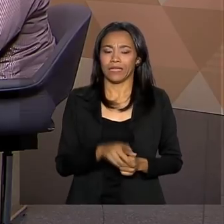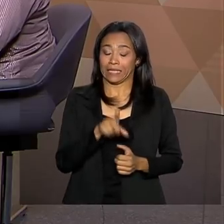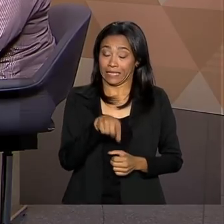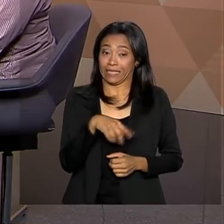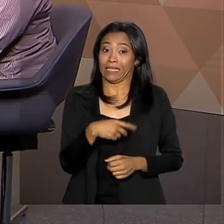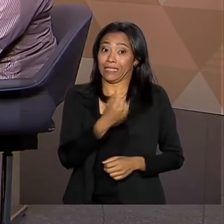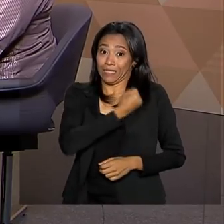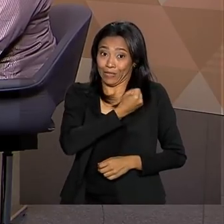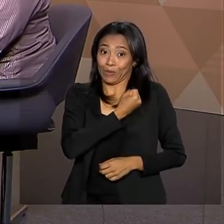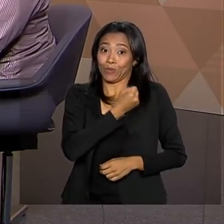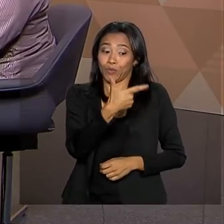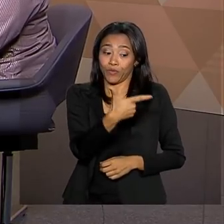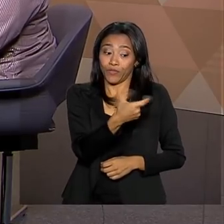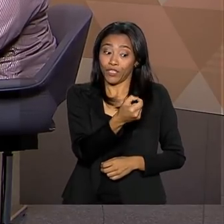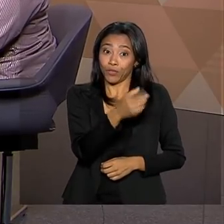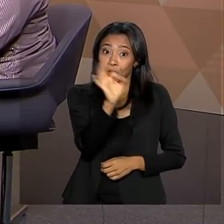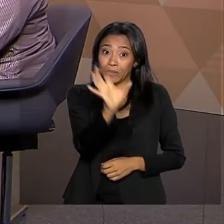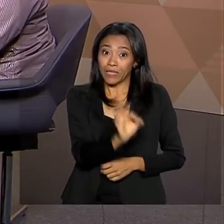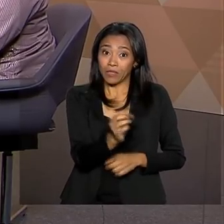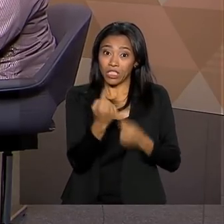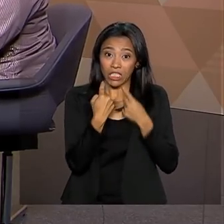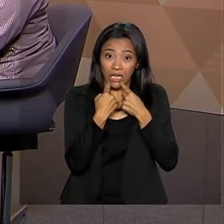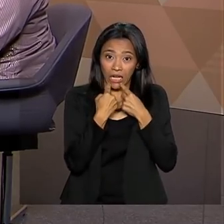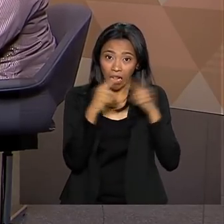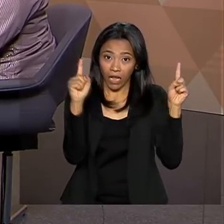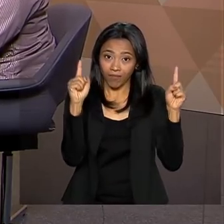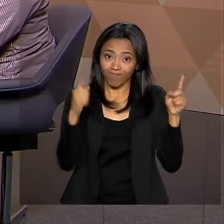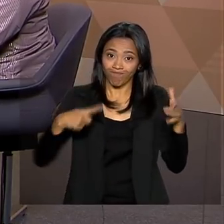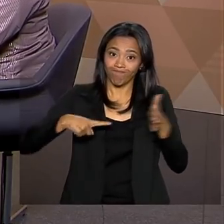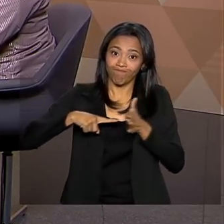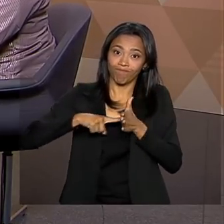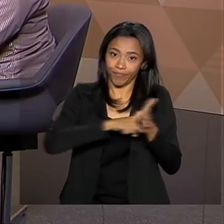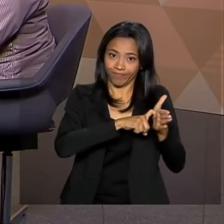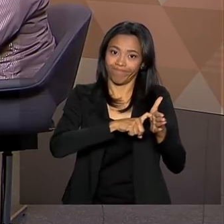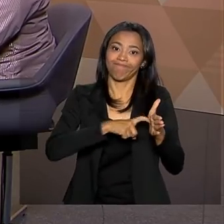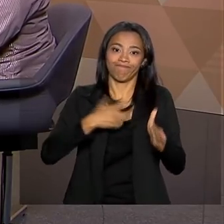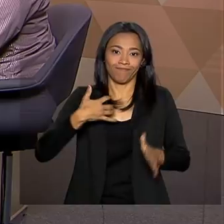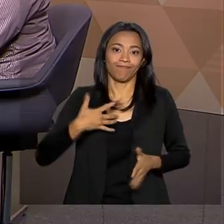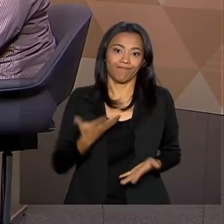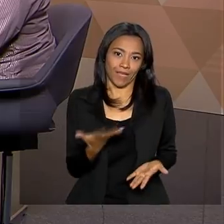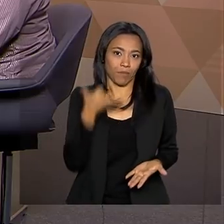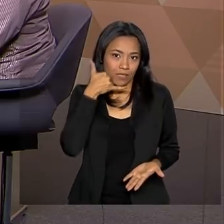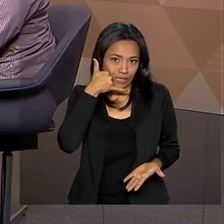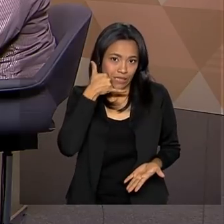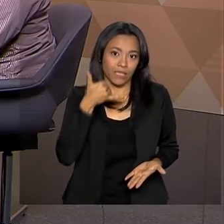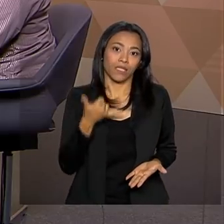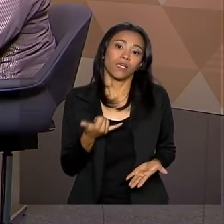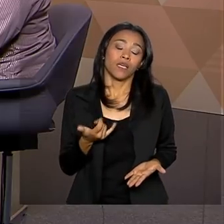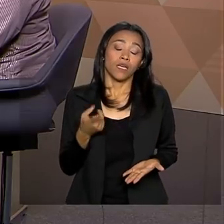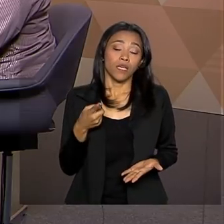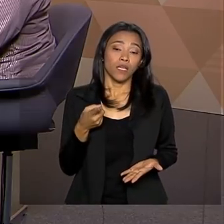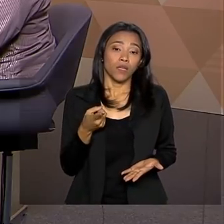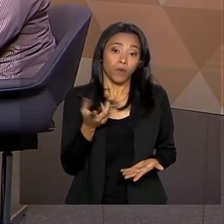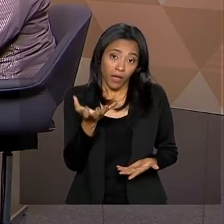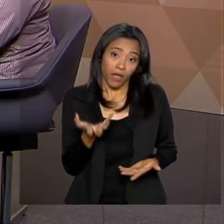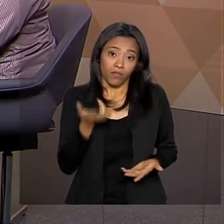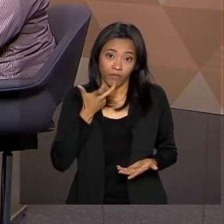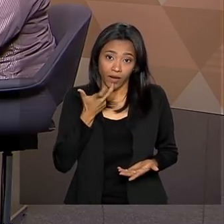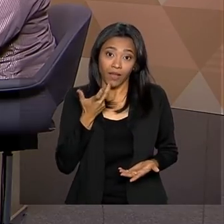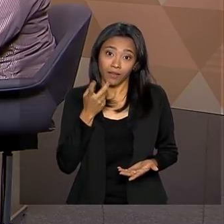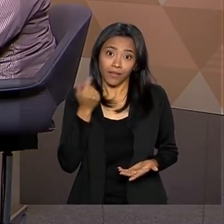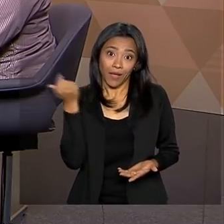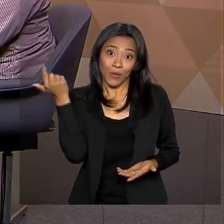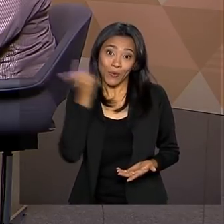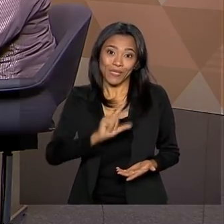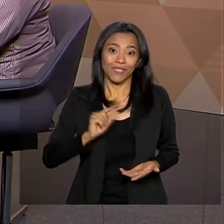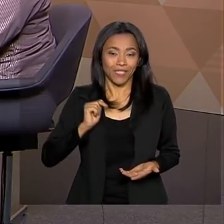representa 20% de denúncias. E aí eu tenho até que dizer que está dando